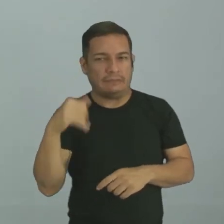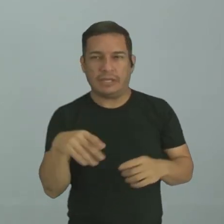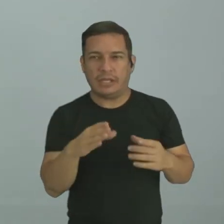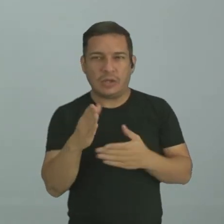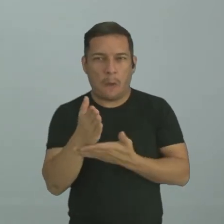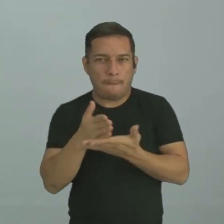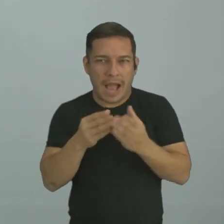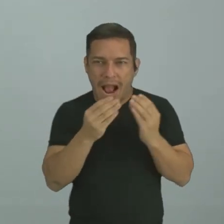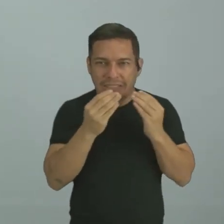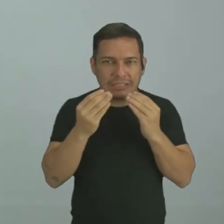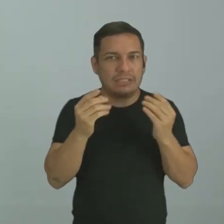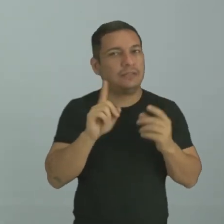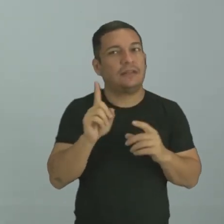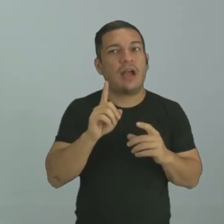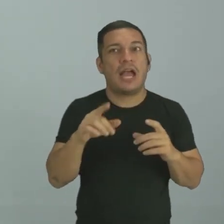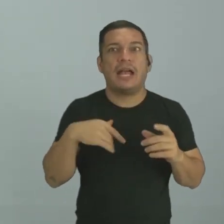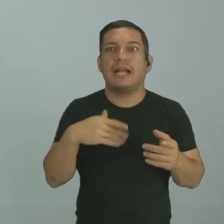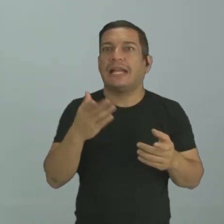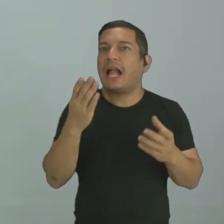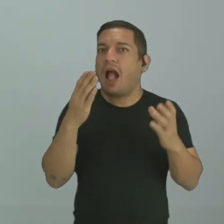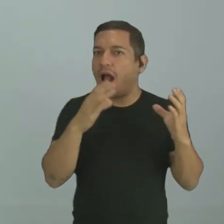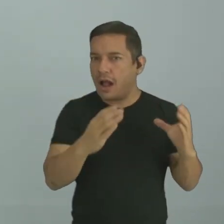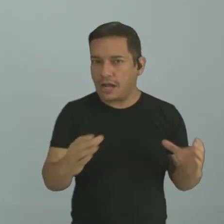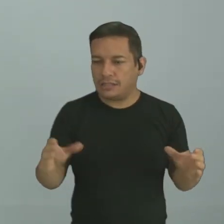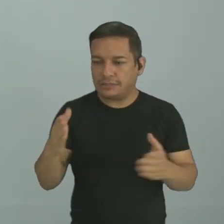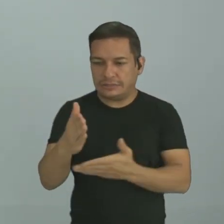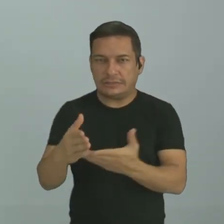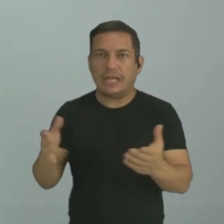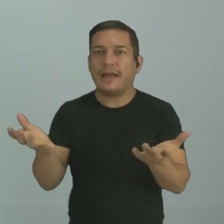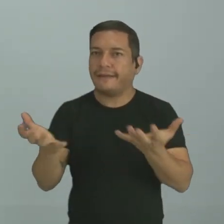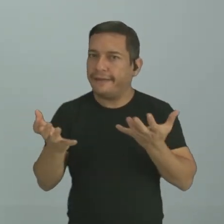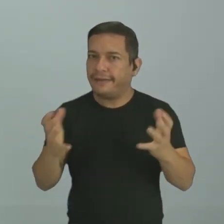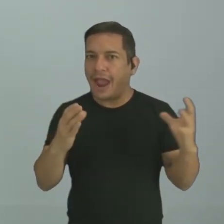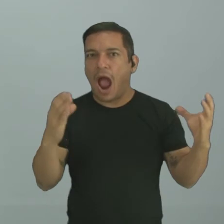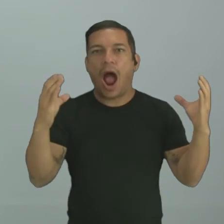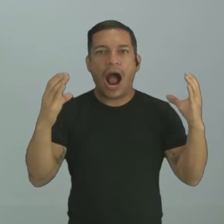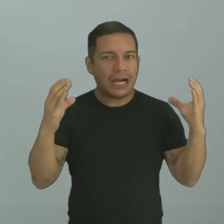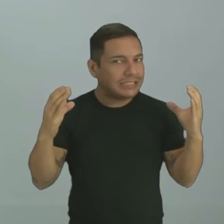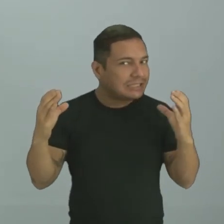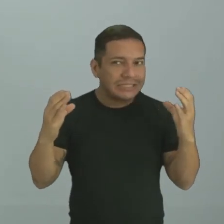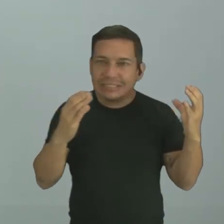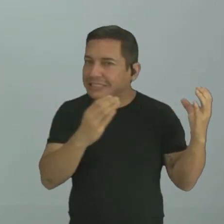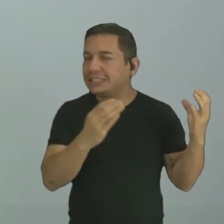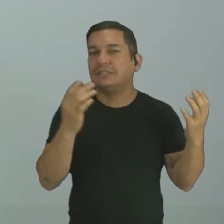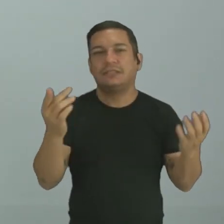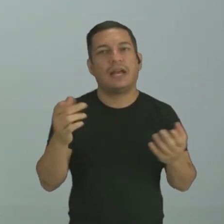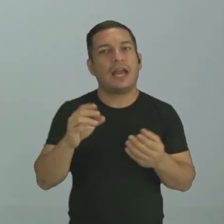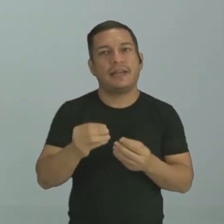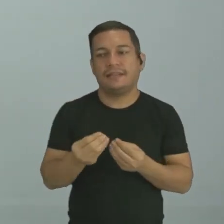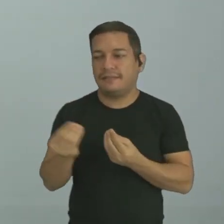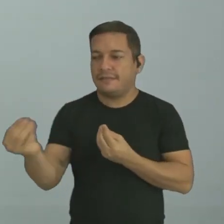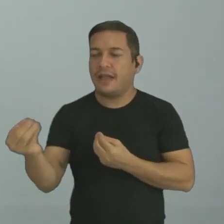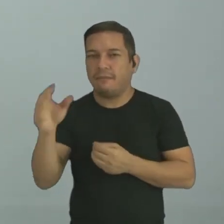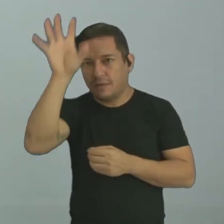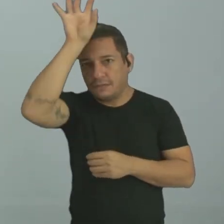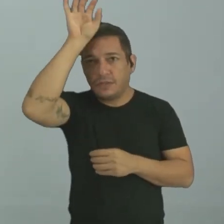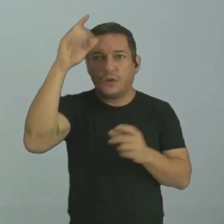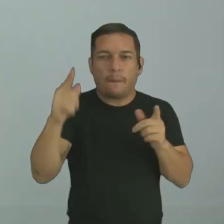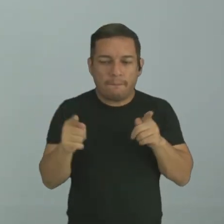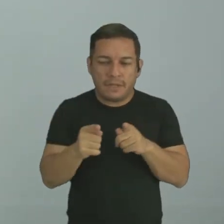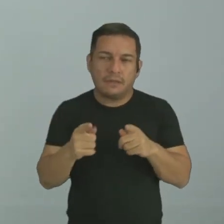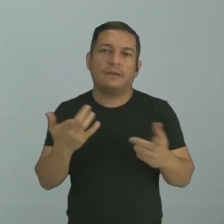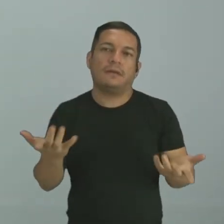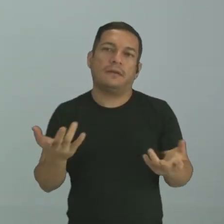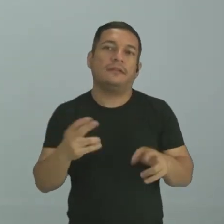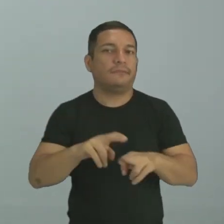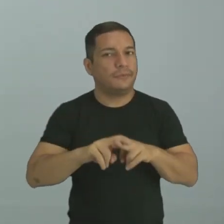Ela ia, no mínimo, comer um pedação, né? Ia deixar um pedacinho pro cebolinha, né? E também tem o quê?